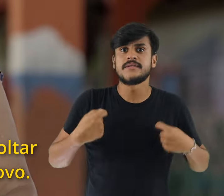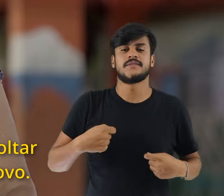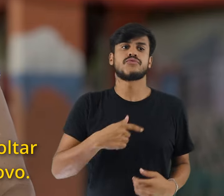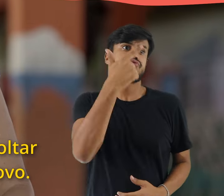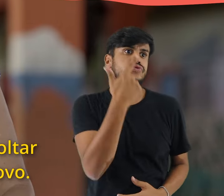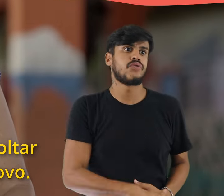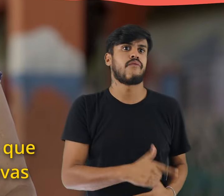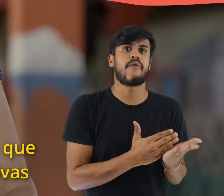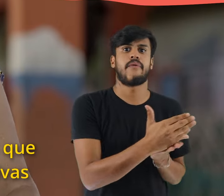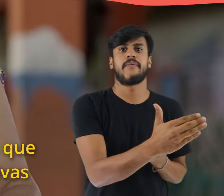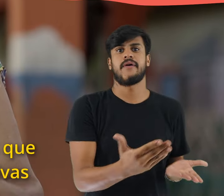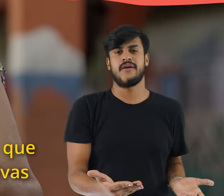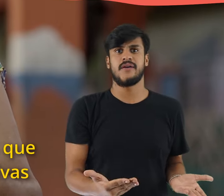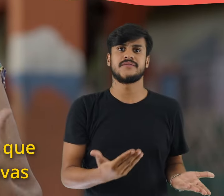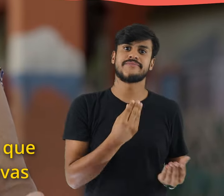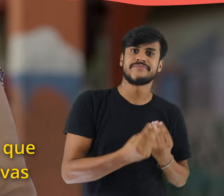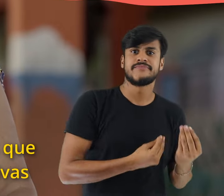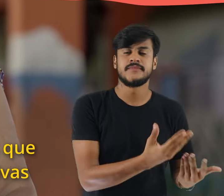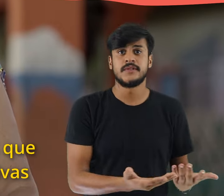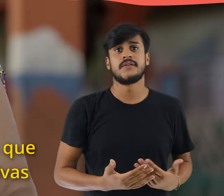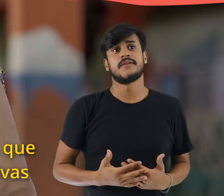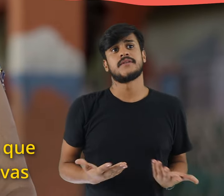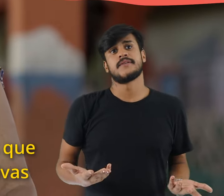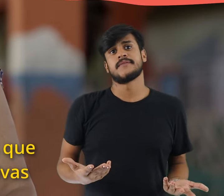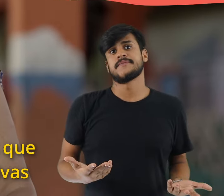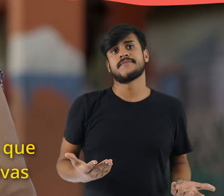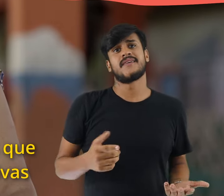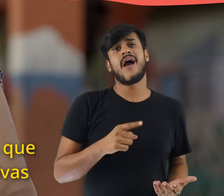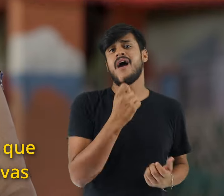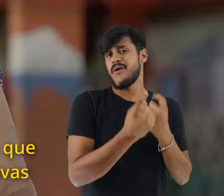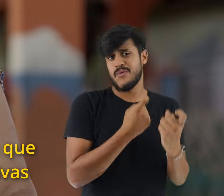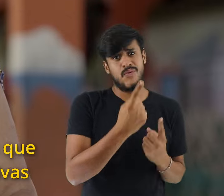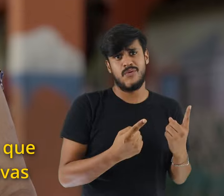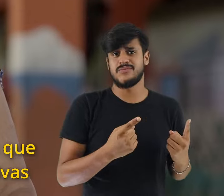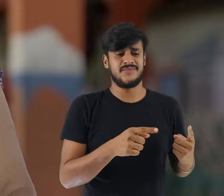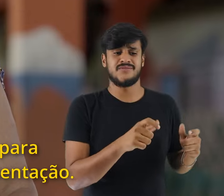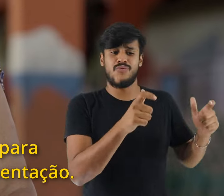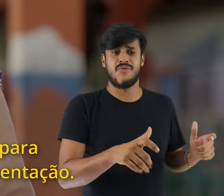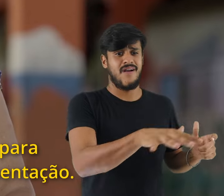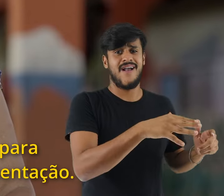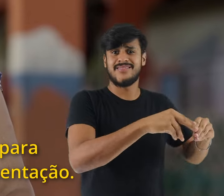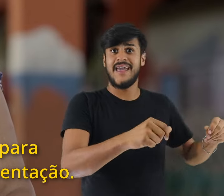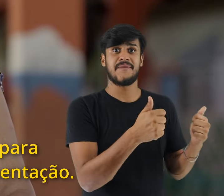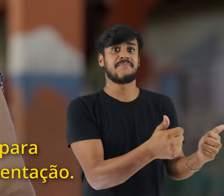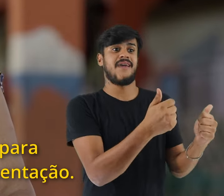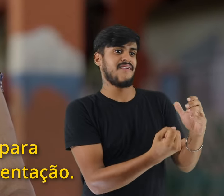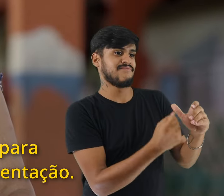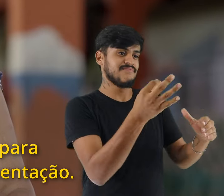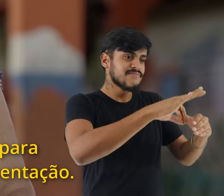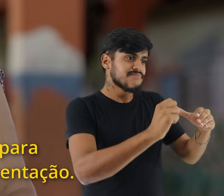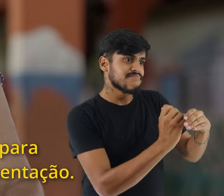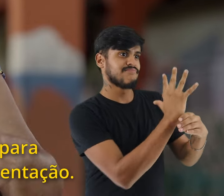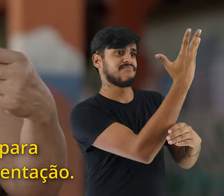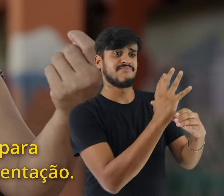a começar de novo. Então, há terras que não são produtivas para eles sembrar,